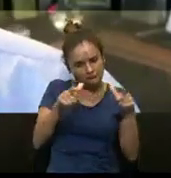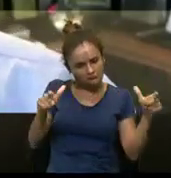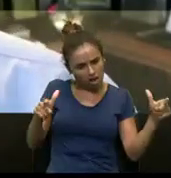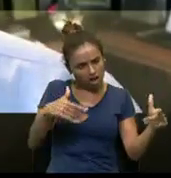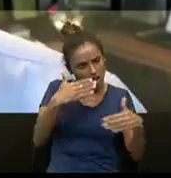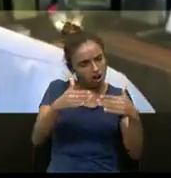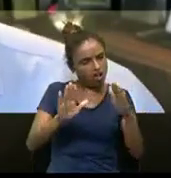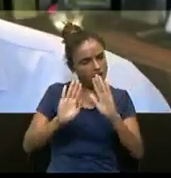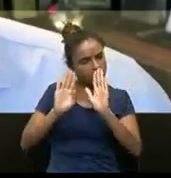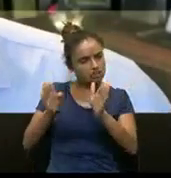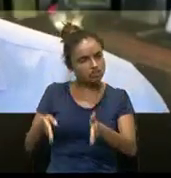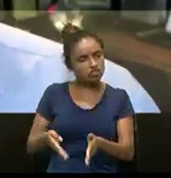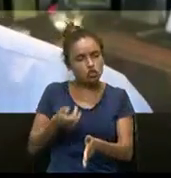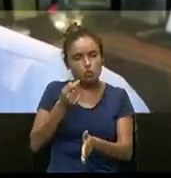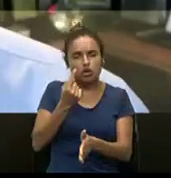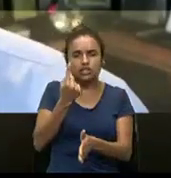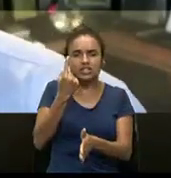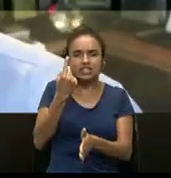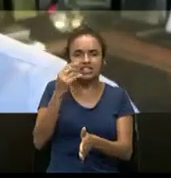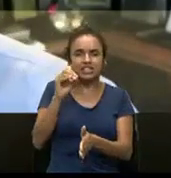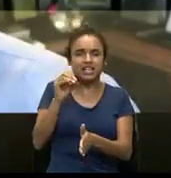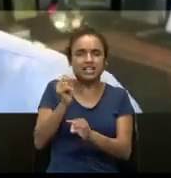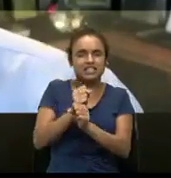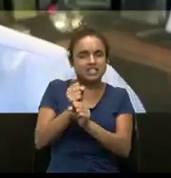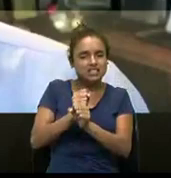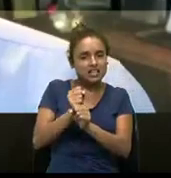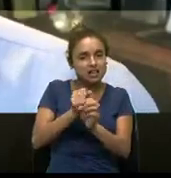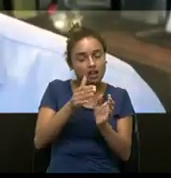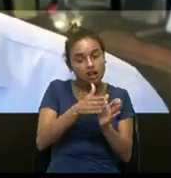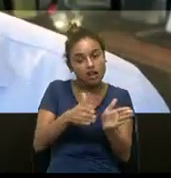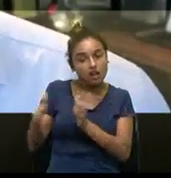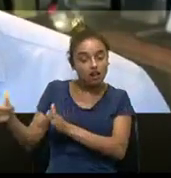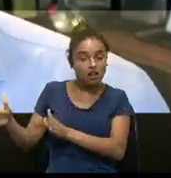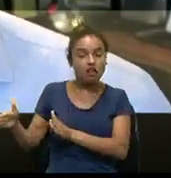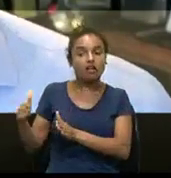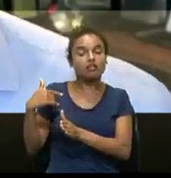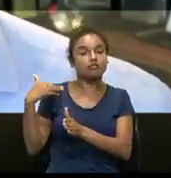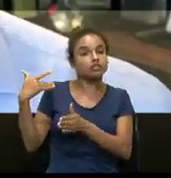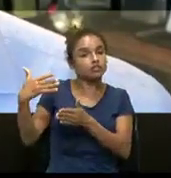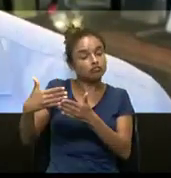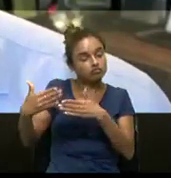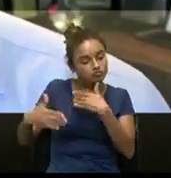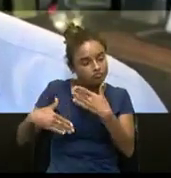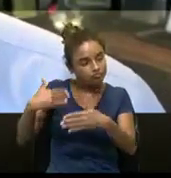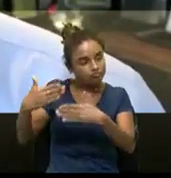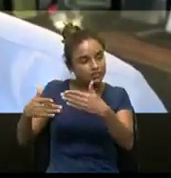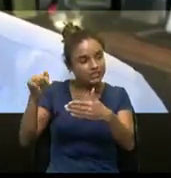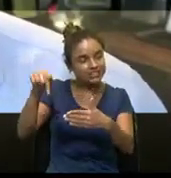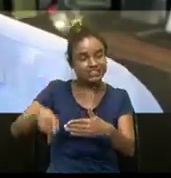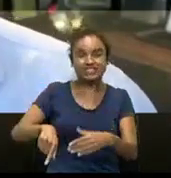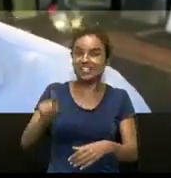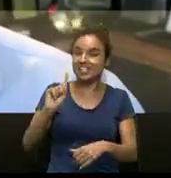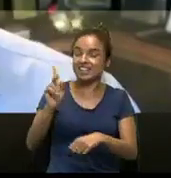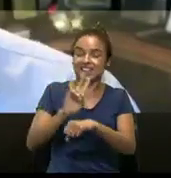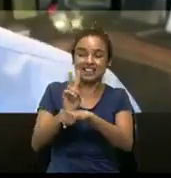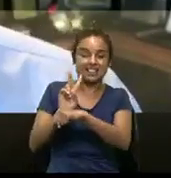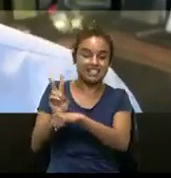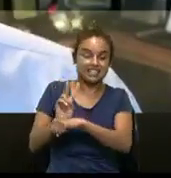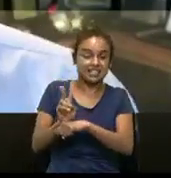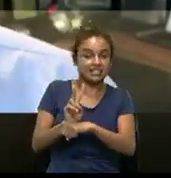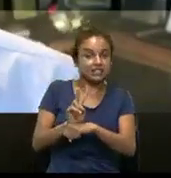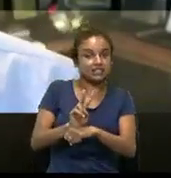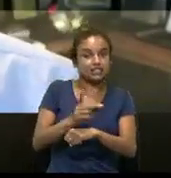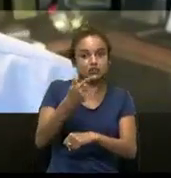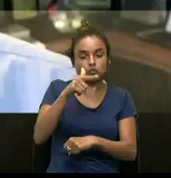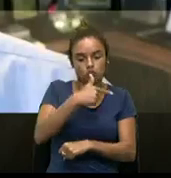já estar há quase uma década em funcionamento, um mercado que está amadurecendo e principalmente é um mercado não regulado. Quando a fala de mercado não